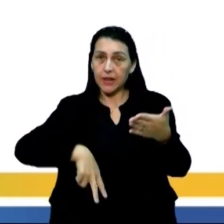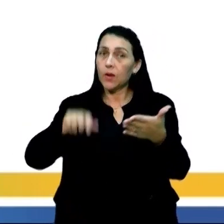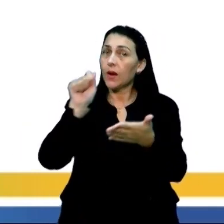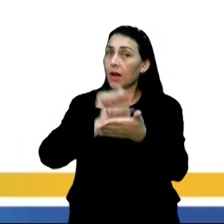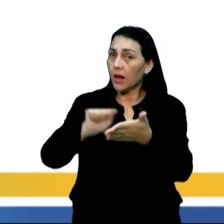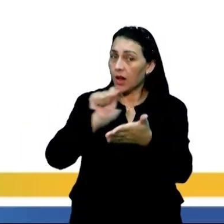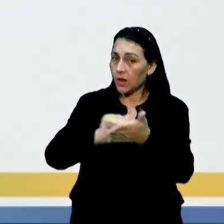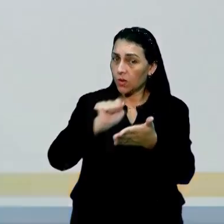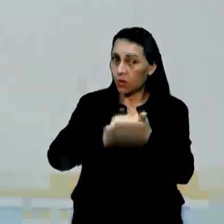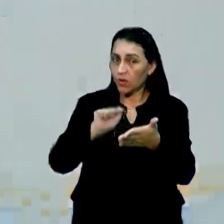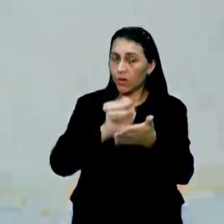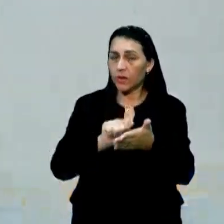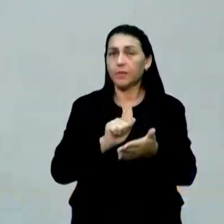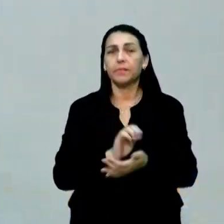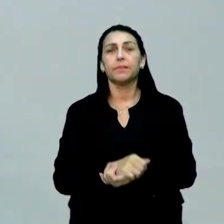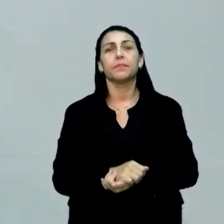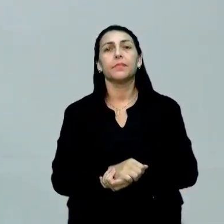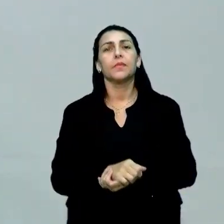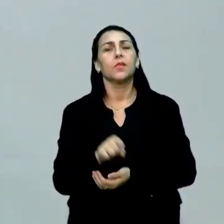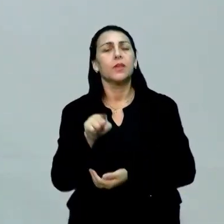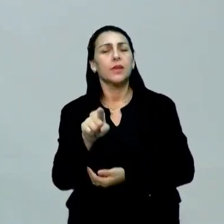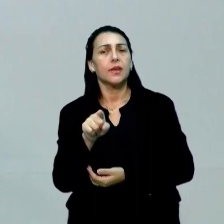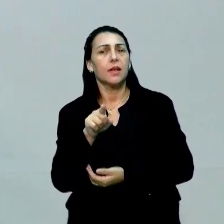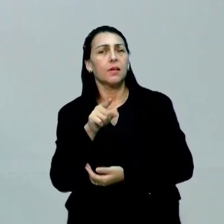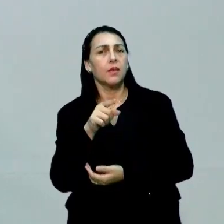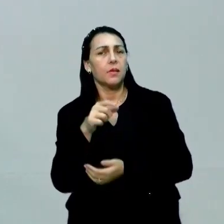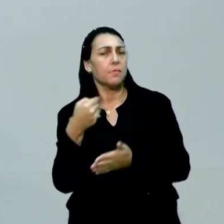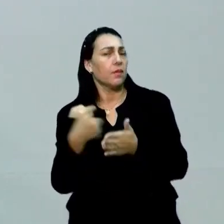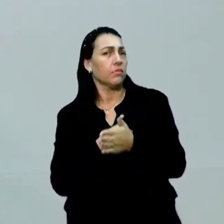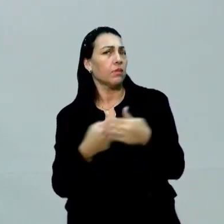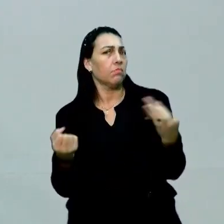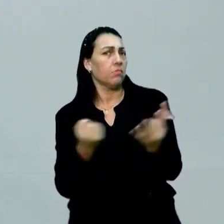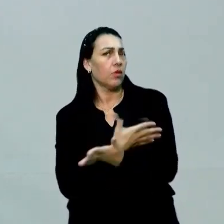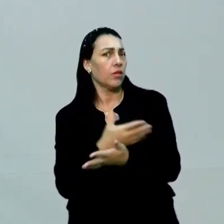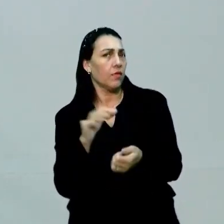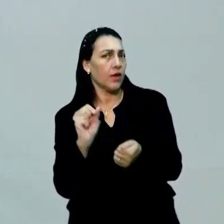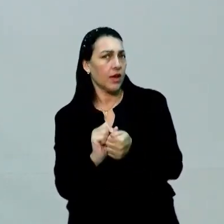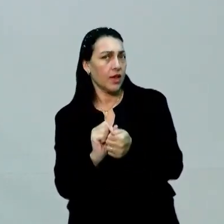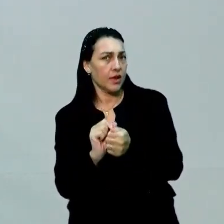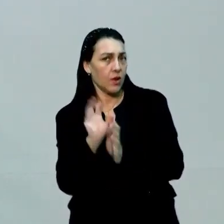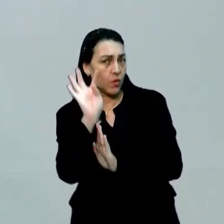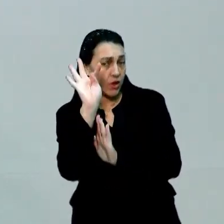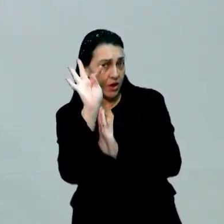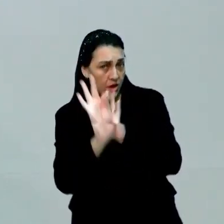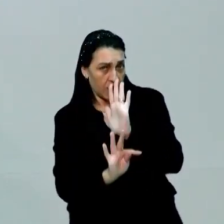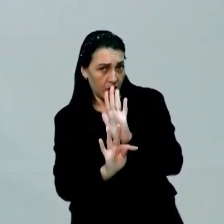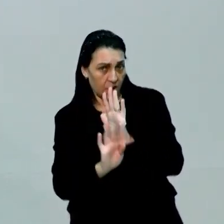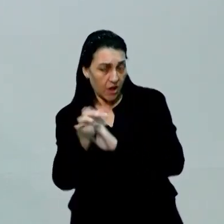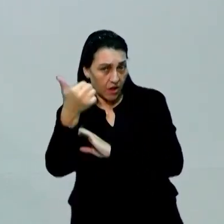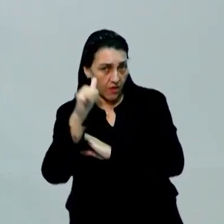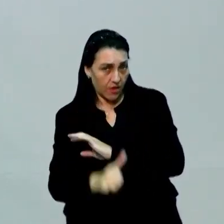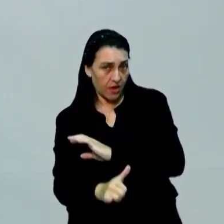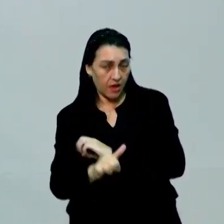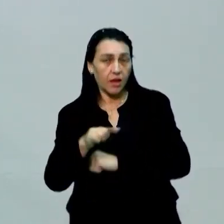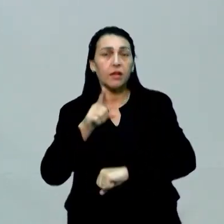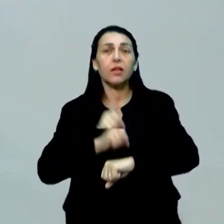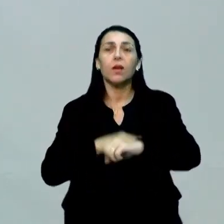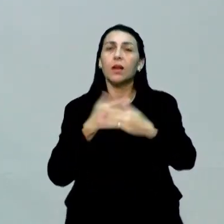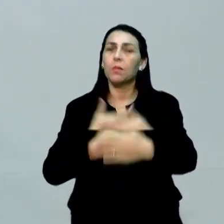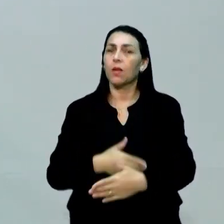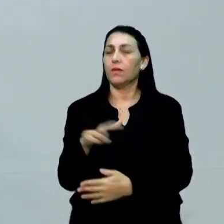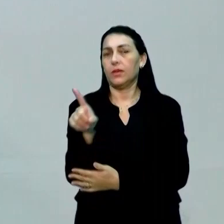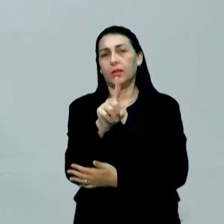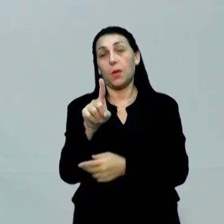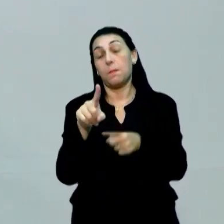e a sua leitura. E aí você pode dizer, pronto, eu vou fazer um teste de leitura na hora da prova. Com certeza não.